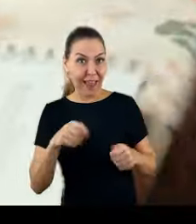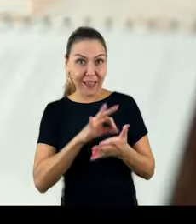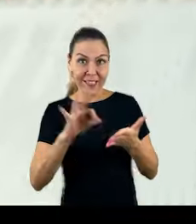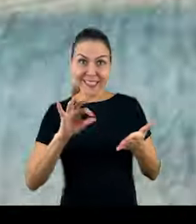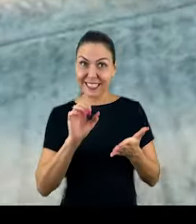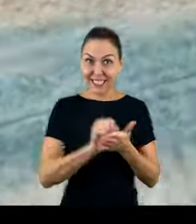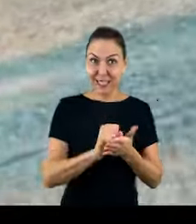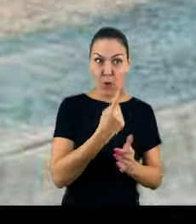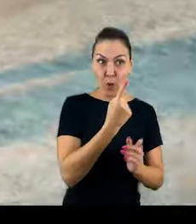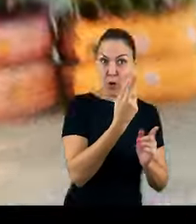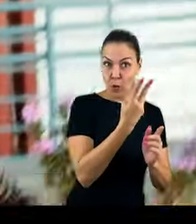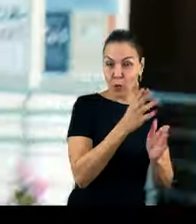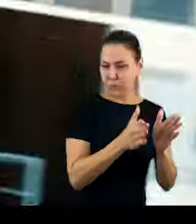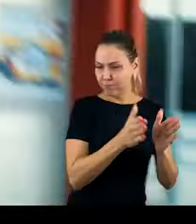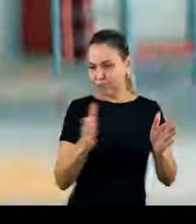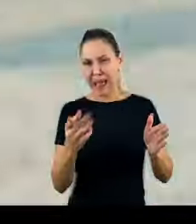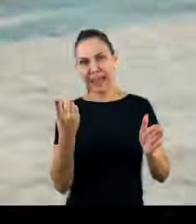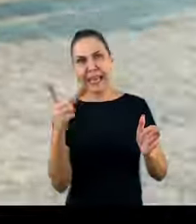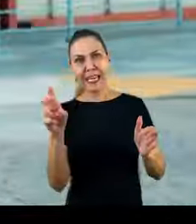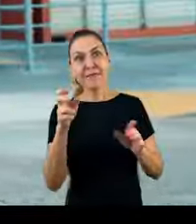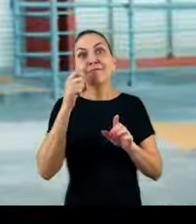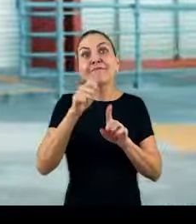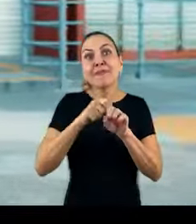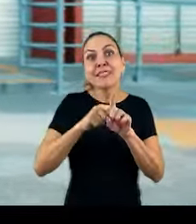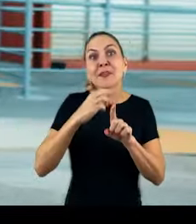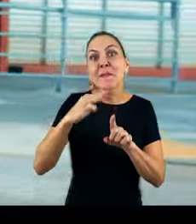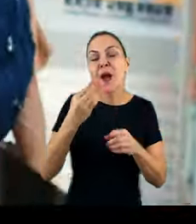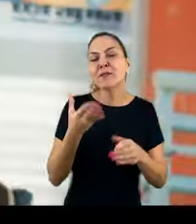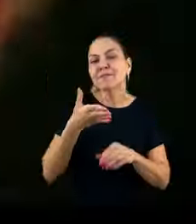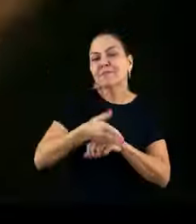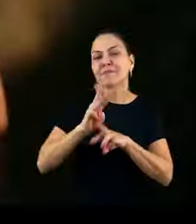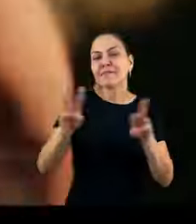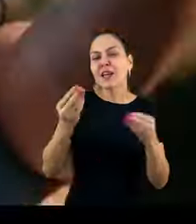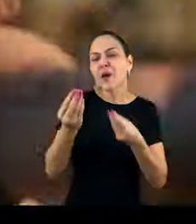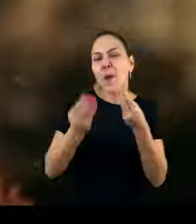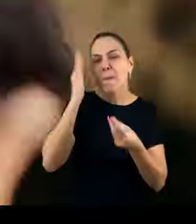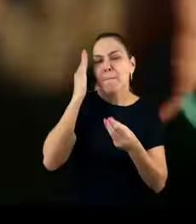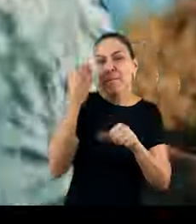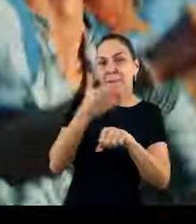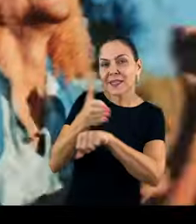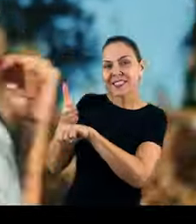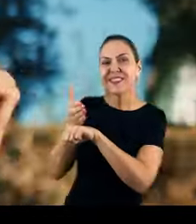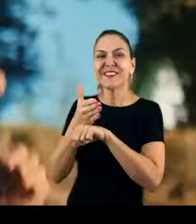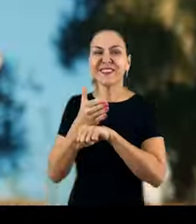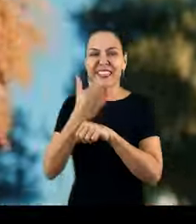As inscrições vão de 12 a 15 de março. Vá até o Acesso Único e veja como participar.